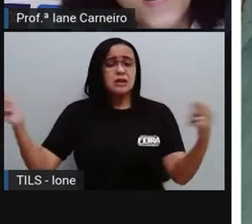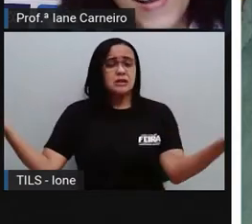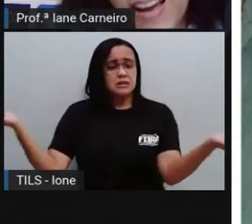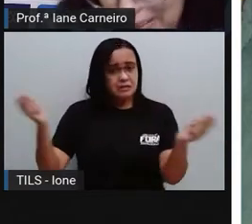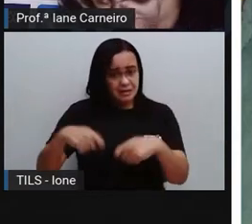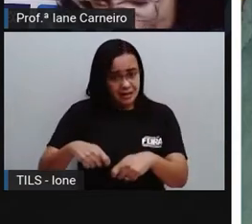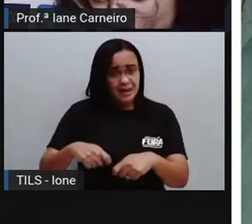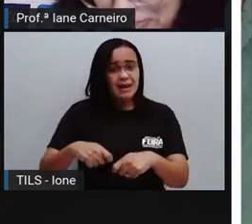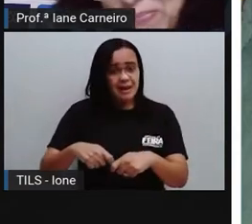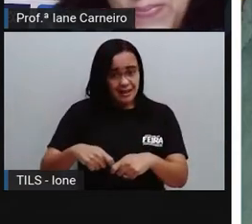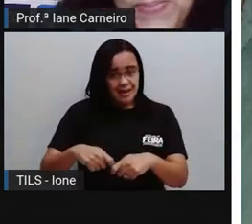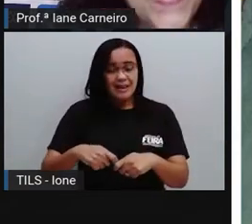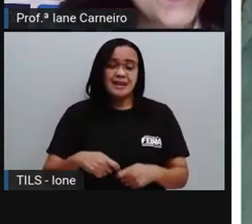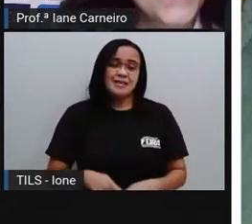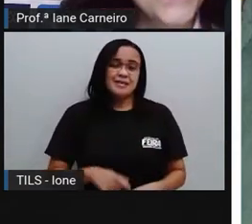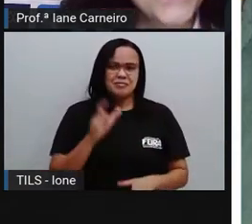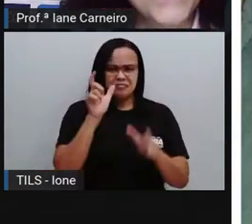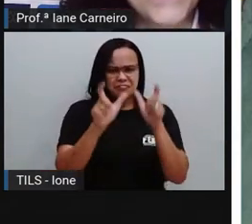olhar.